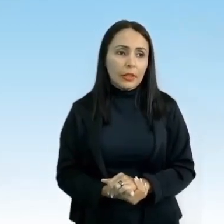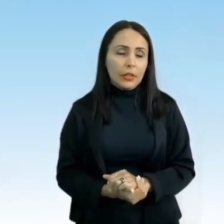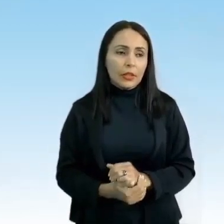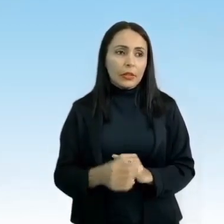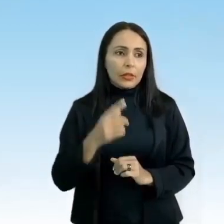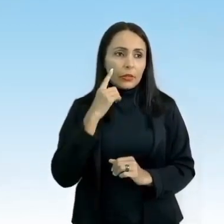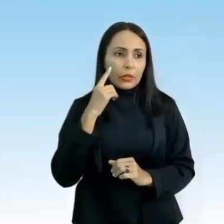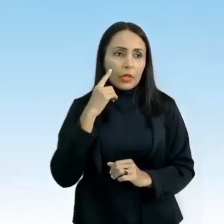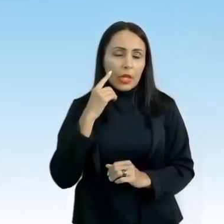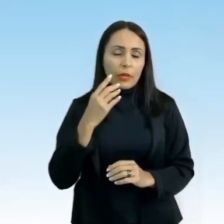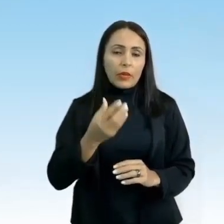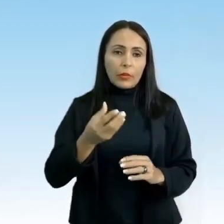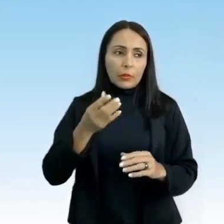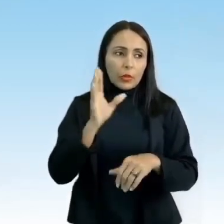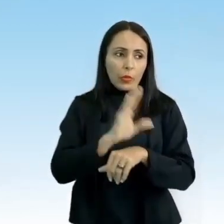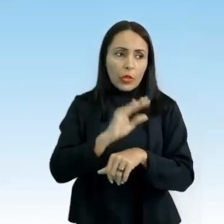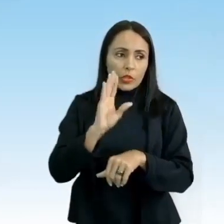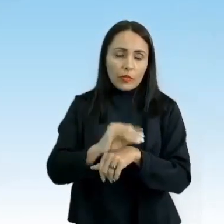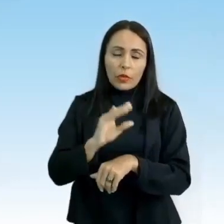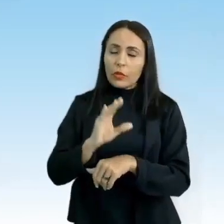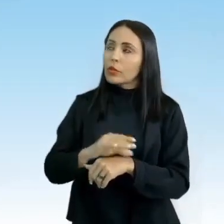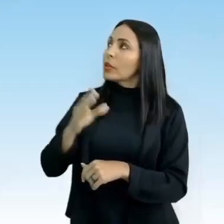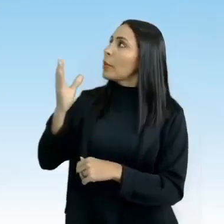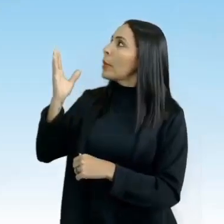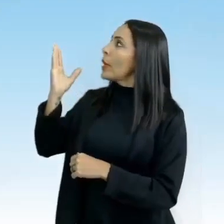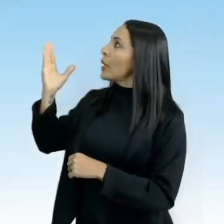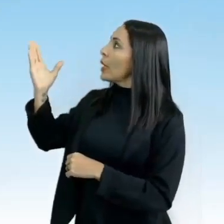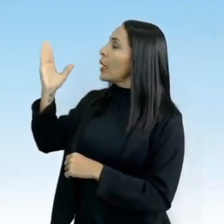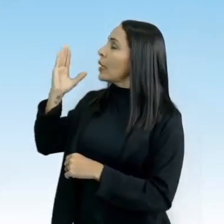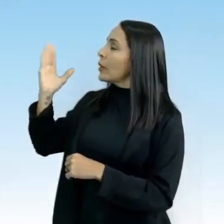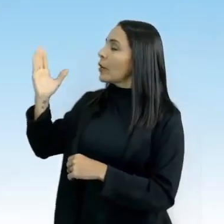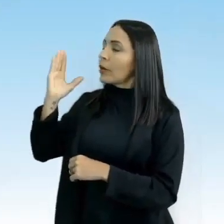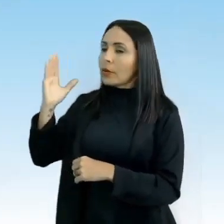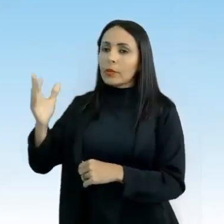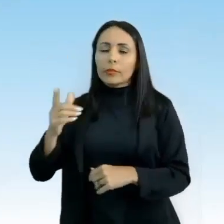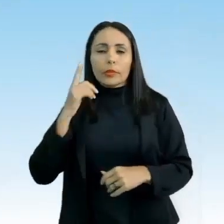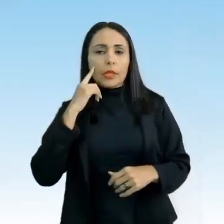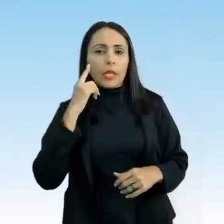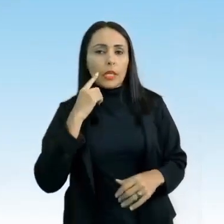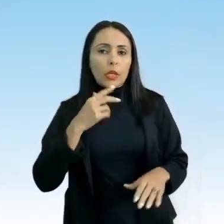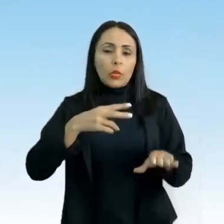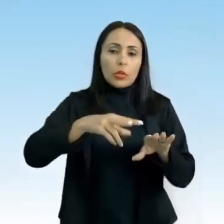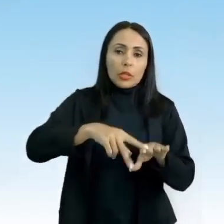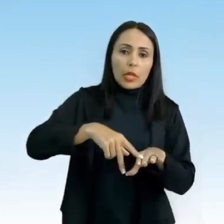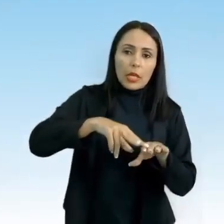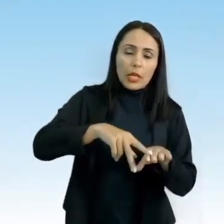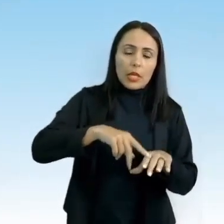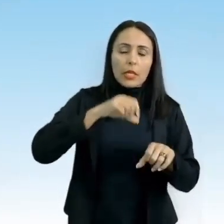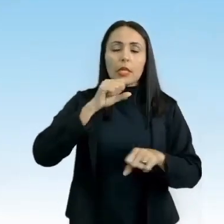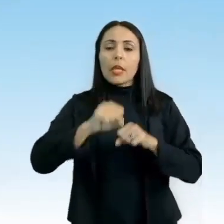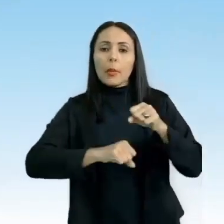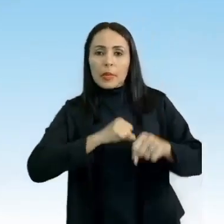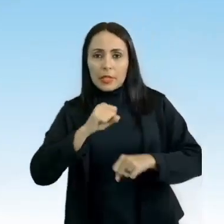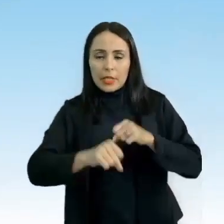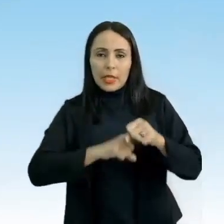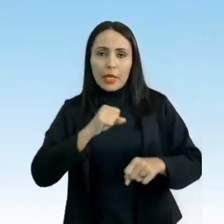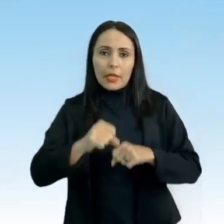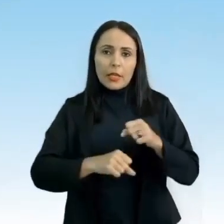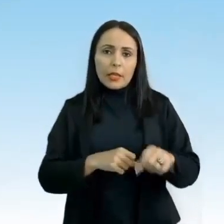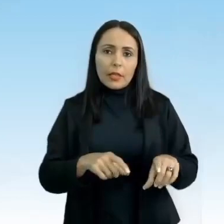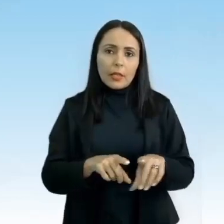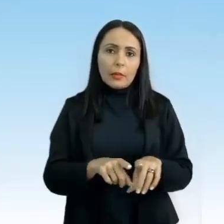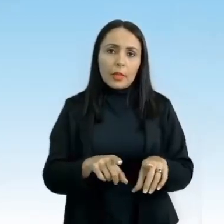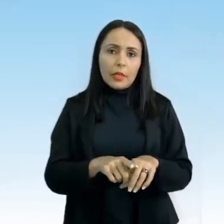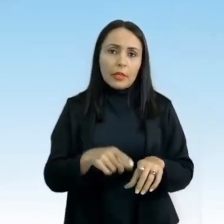Eu coloquei aqui também algumas fotos de esportes radicais urbanos. Tem ali o skate, a bicicleta, né? Que o ciclismo e